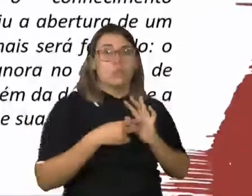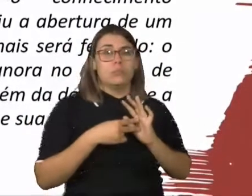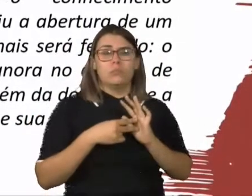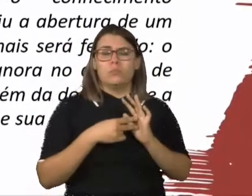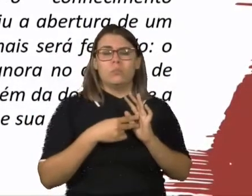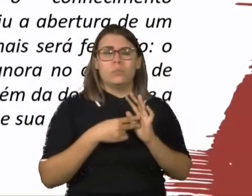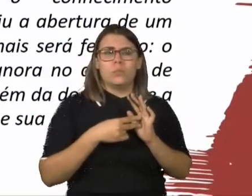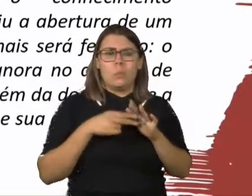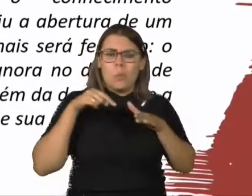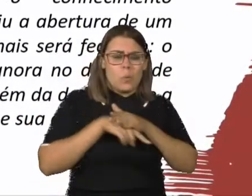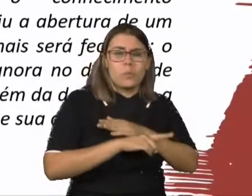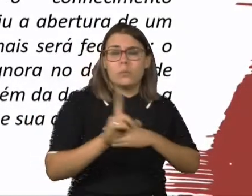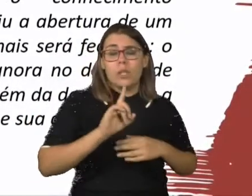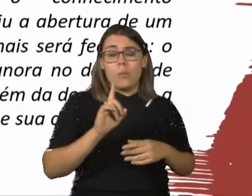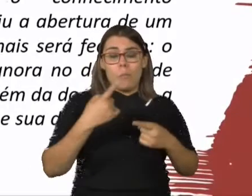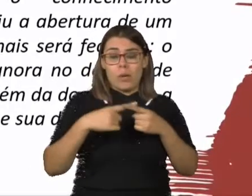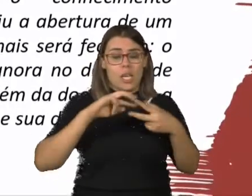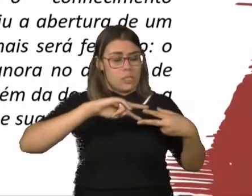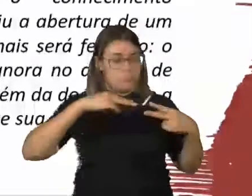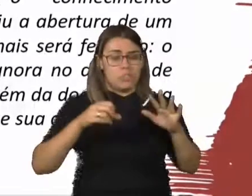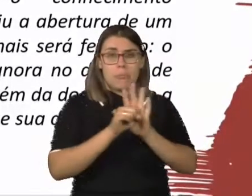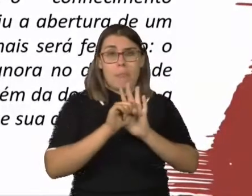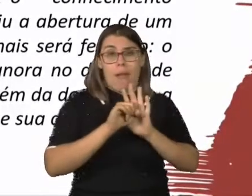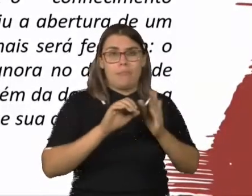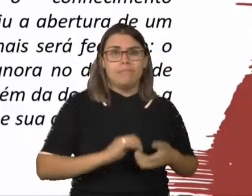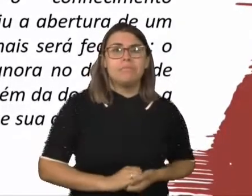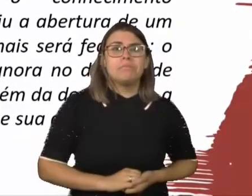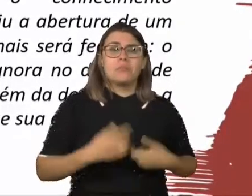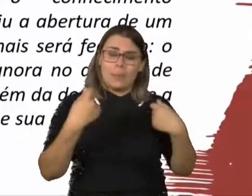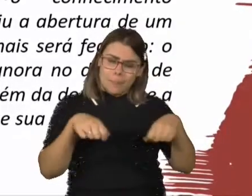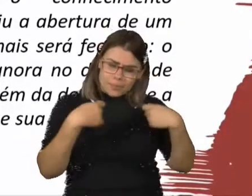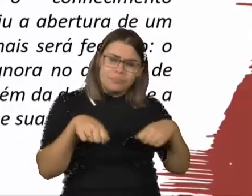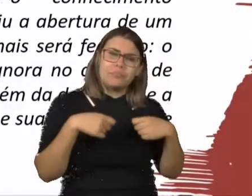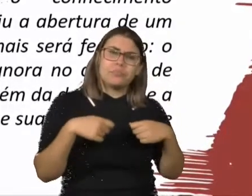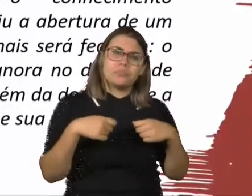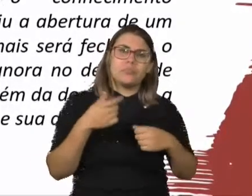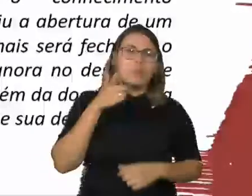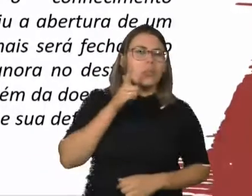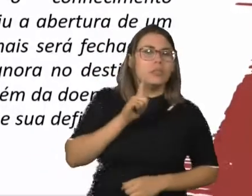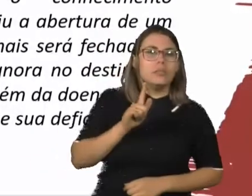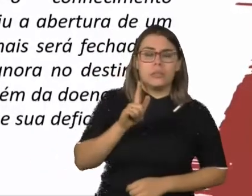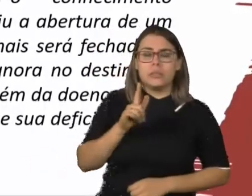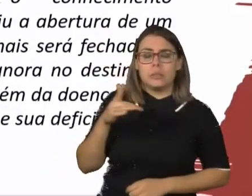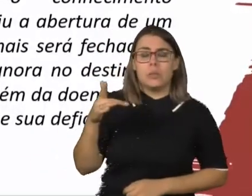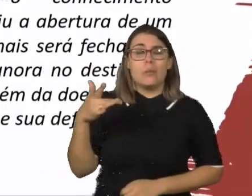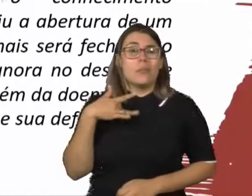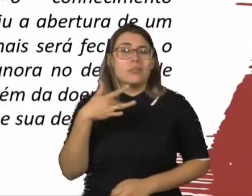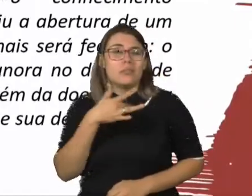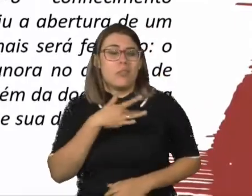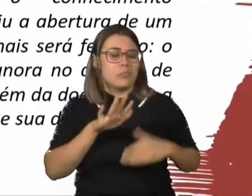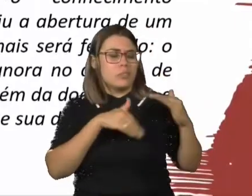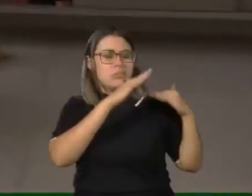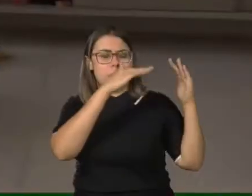estruturação subjetiva pode ser estruturada, pode ser constituída de uma maneira mais saudável, para além já do seu